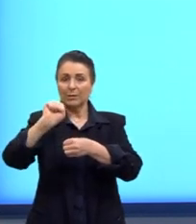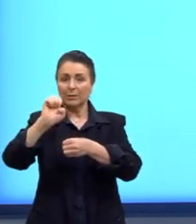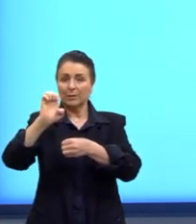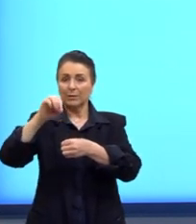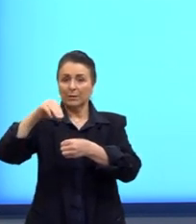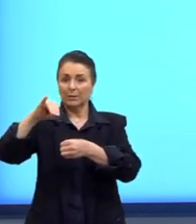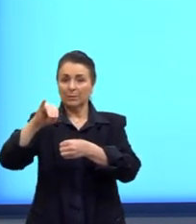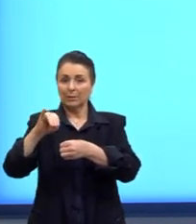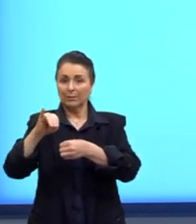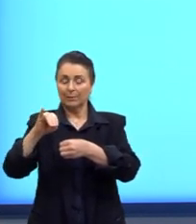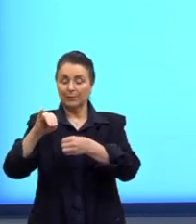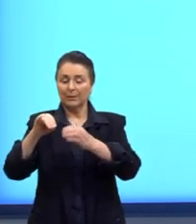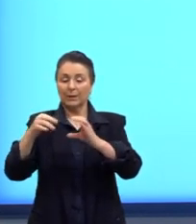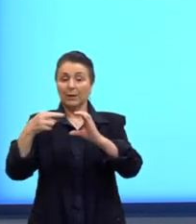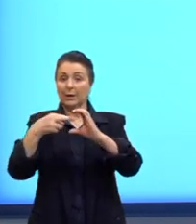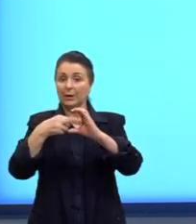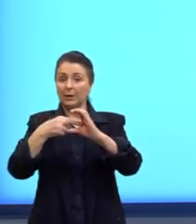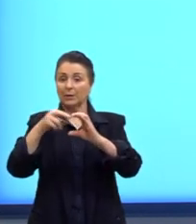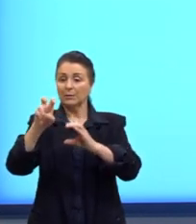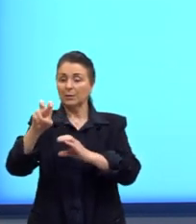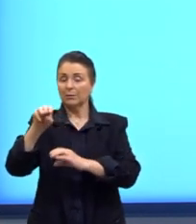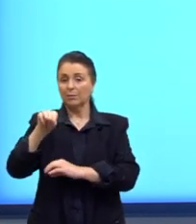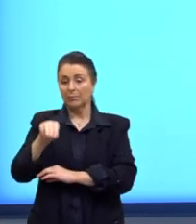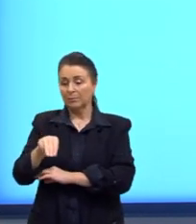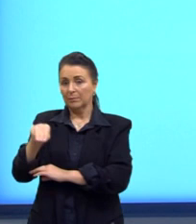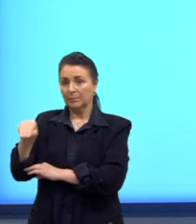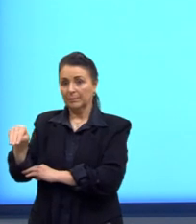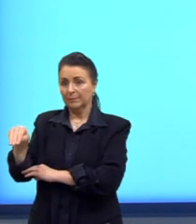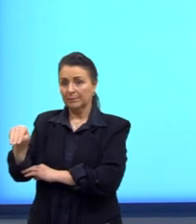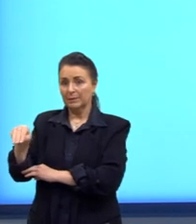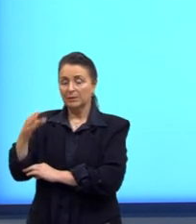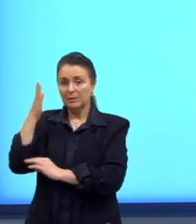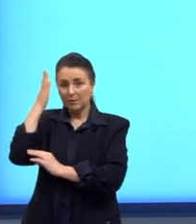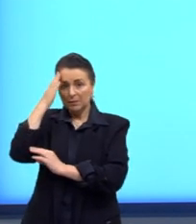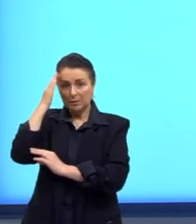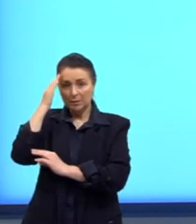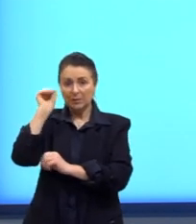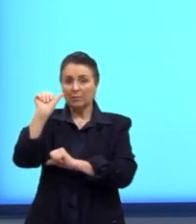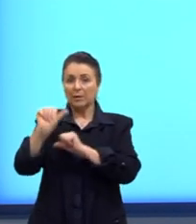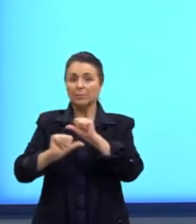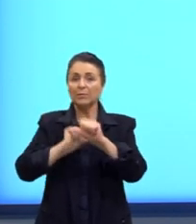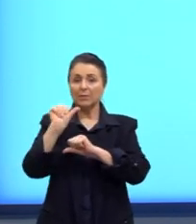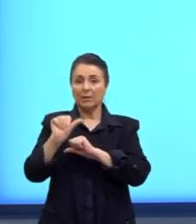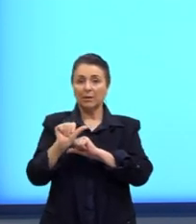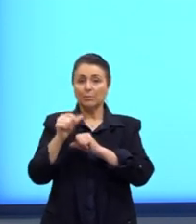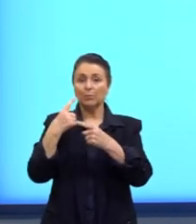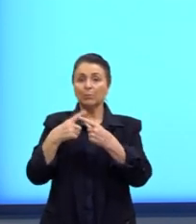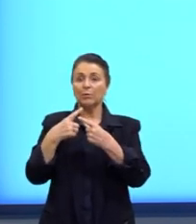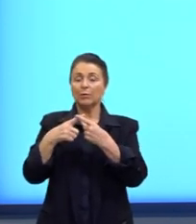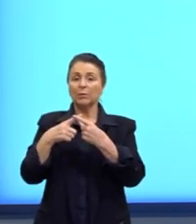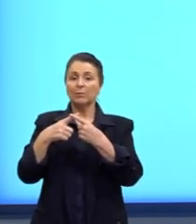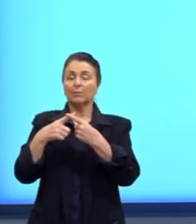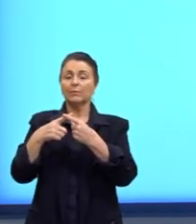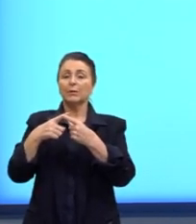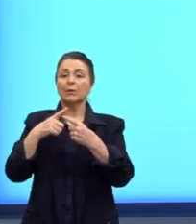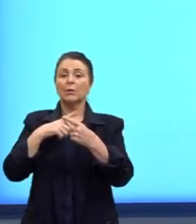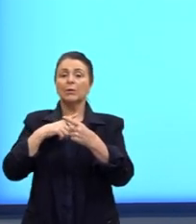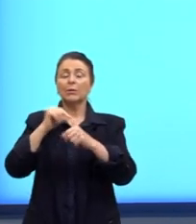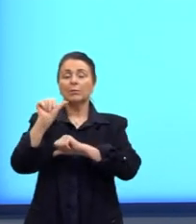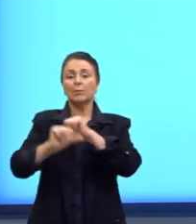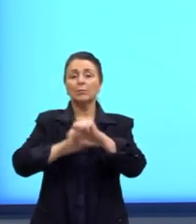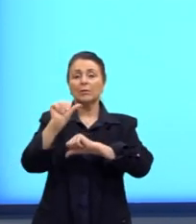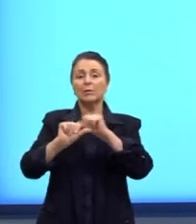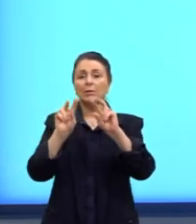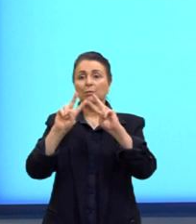raio de 5 milímetros, né? Mas a gente sabe que vai ser alterado esse raio e por consequência vai ter uma alteração